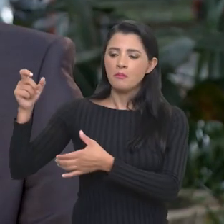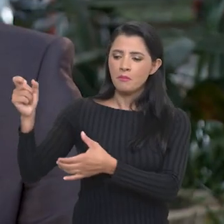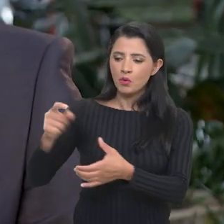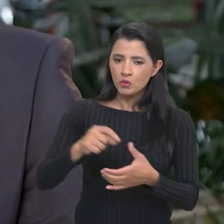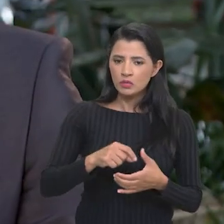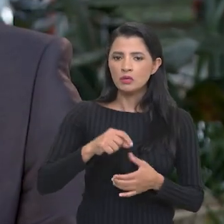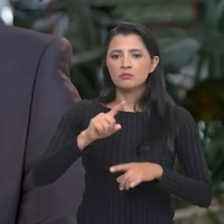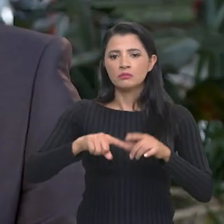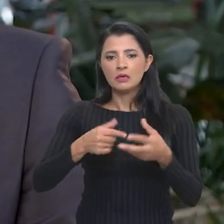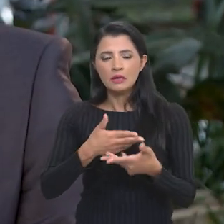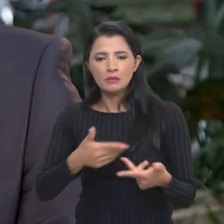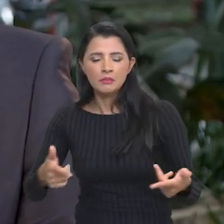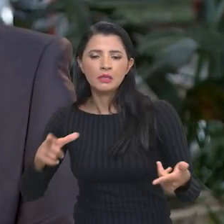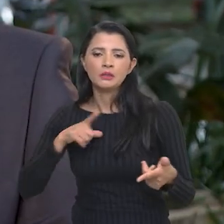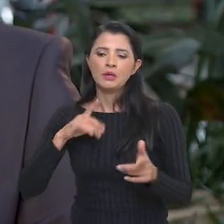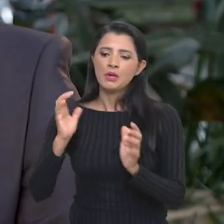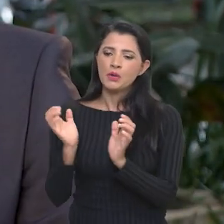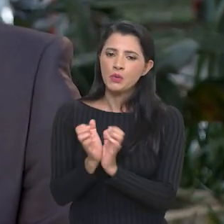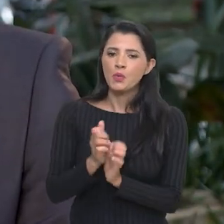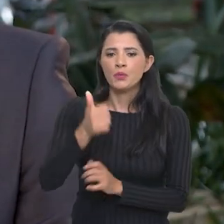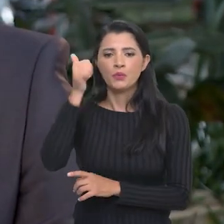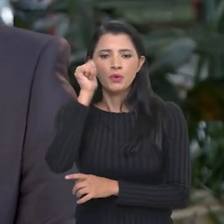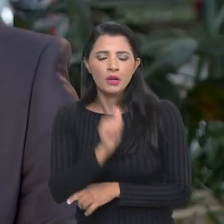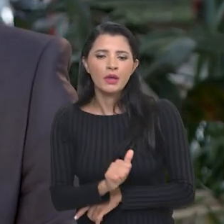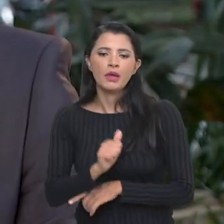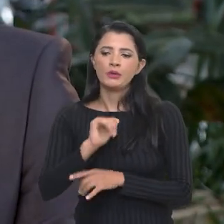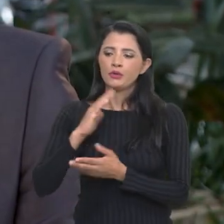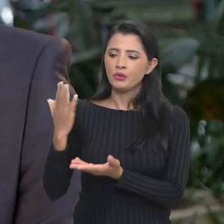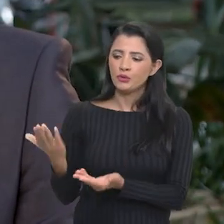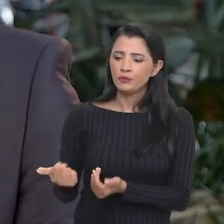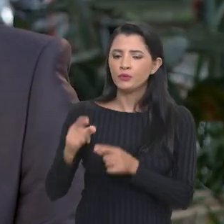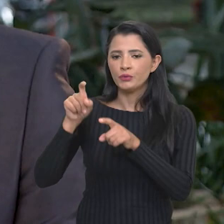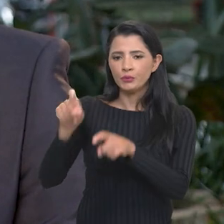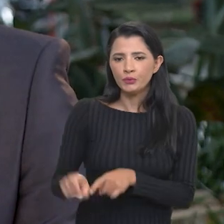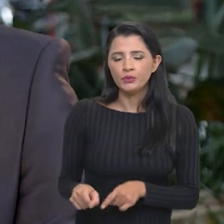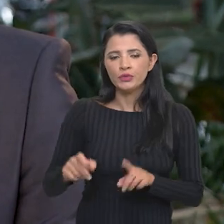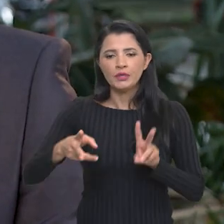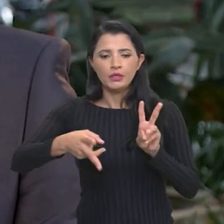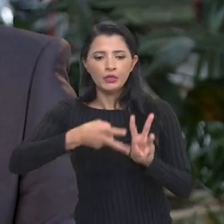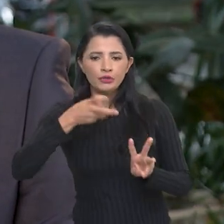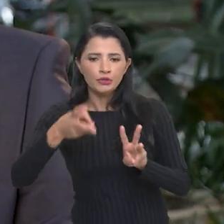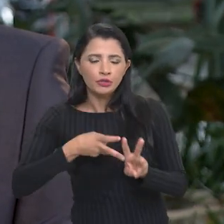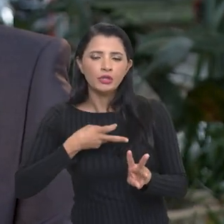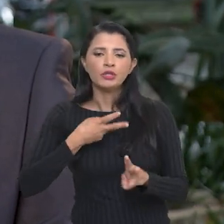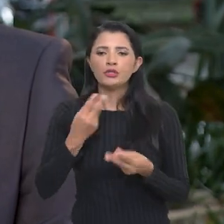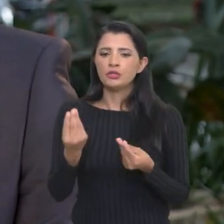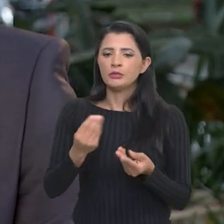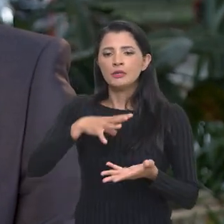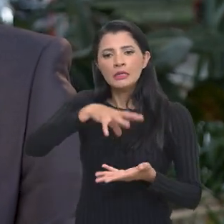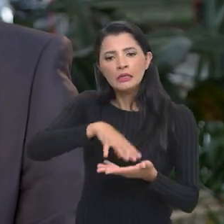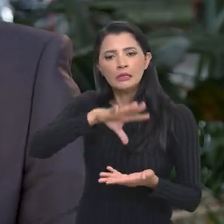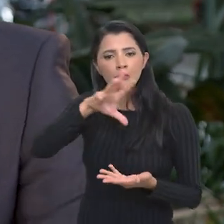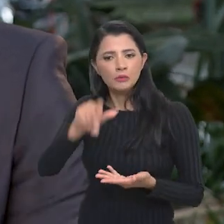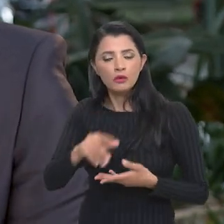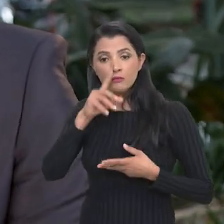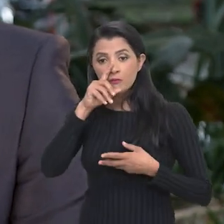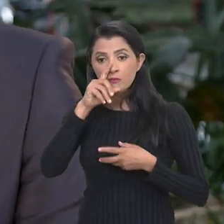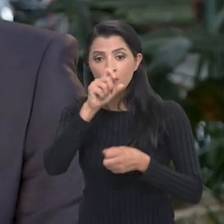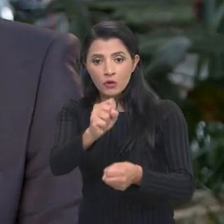para a produção de alimentos, para grupo de mulheres, para juventude rural, para indígenas, quilombola,